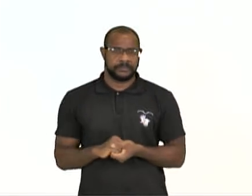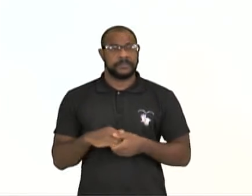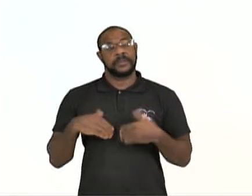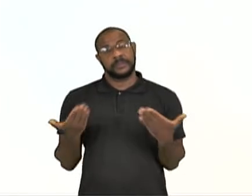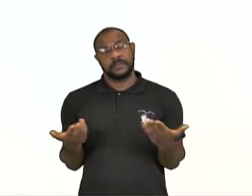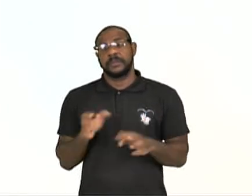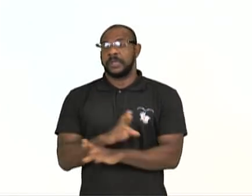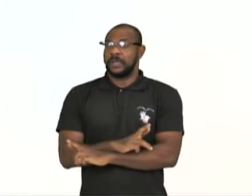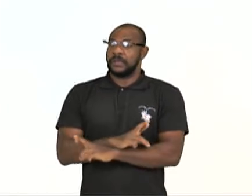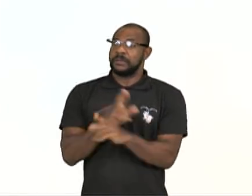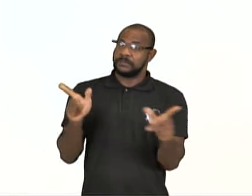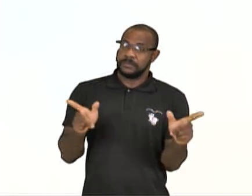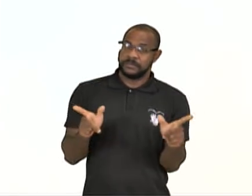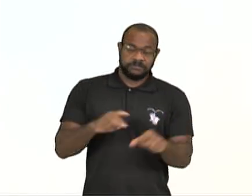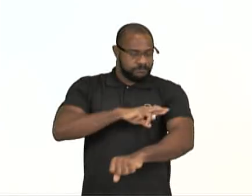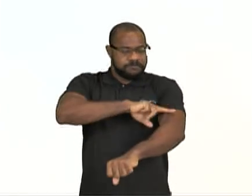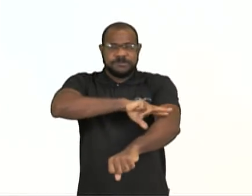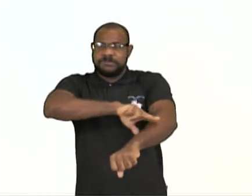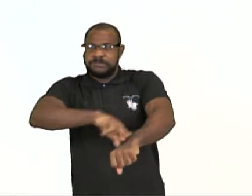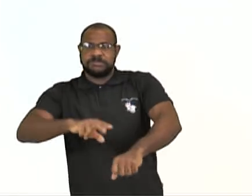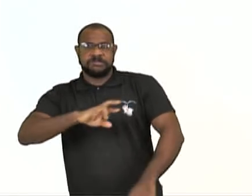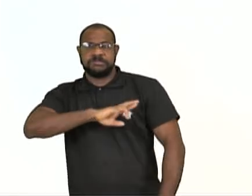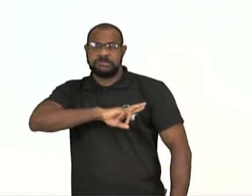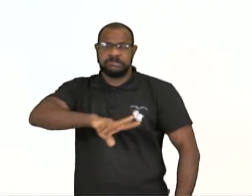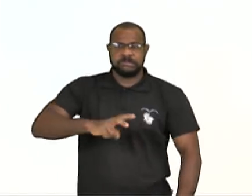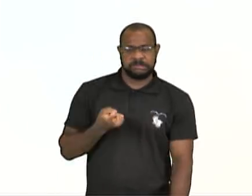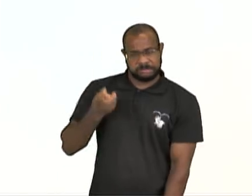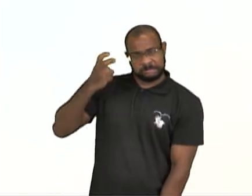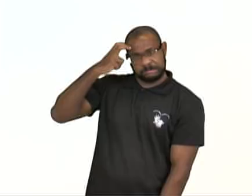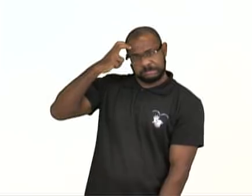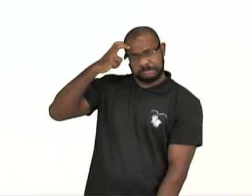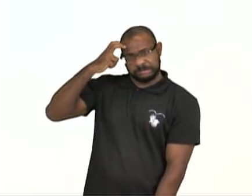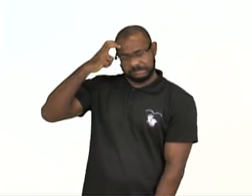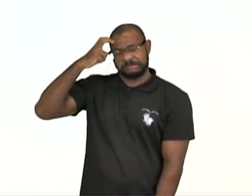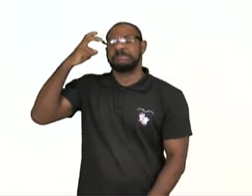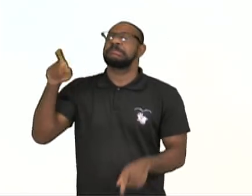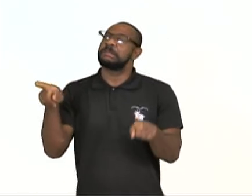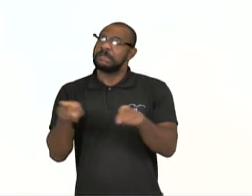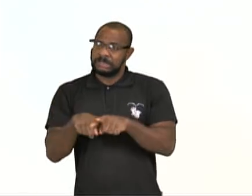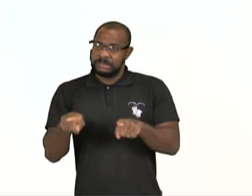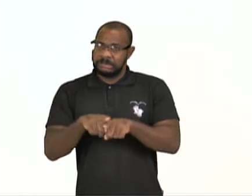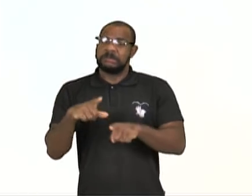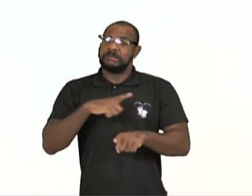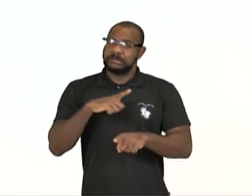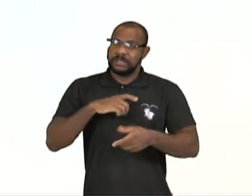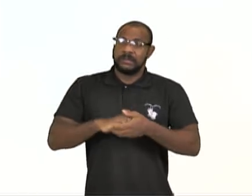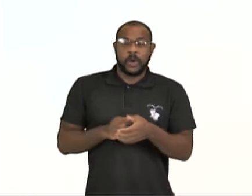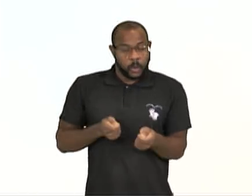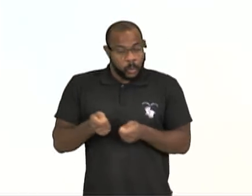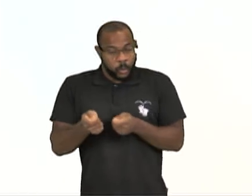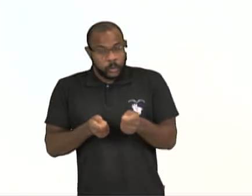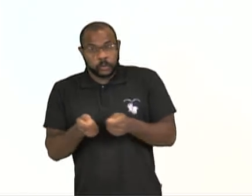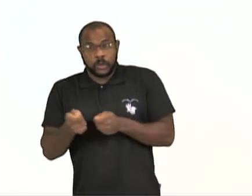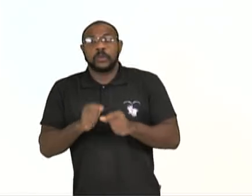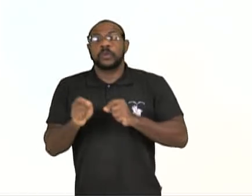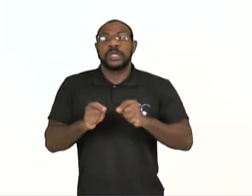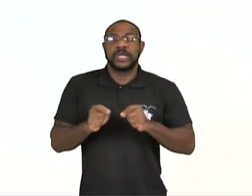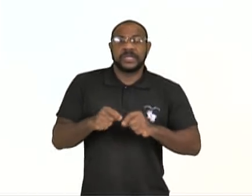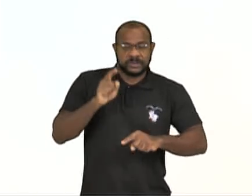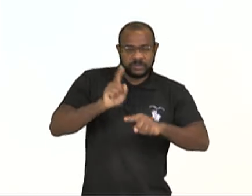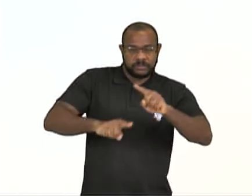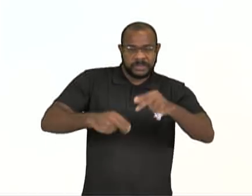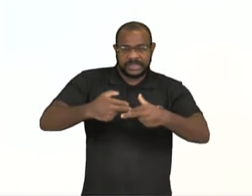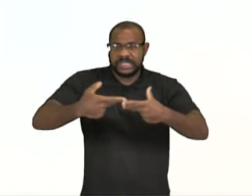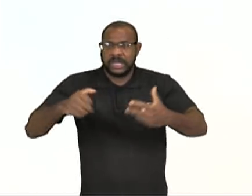diferenças étnicas e cultura, religiosas, controle dos recursos naturais,